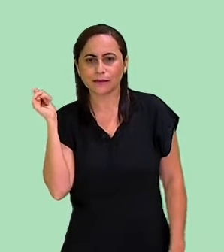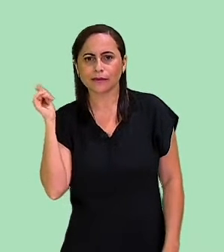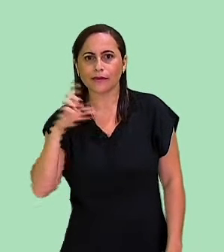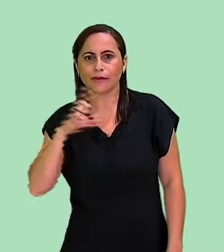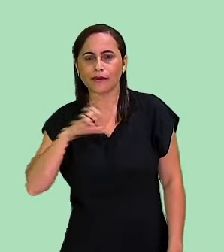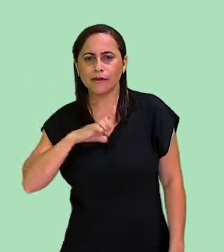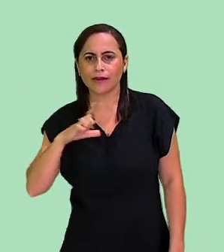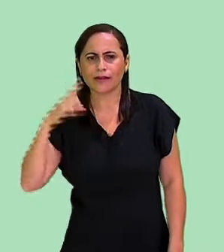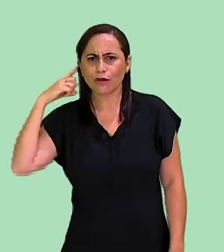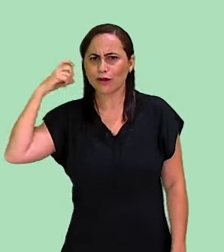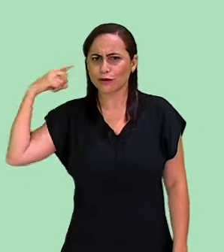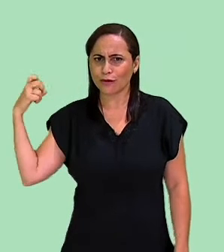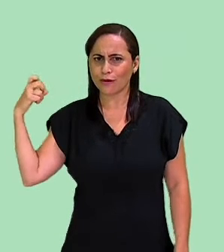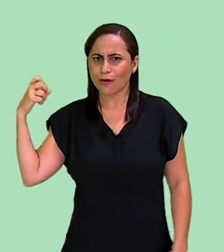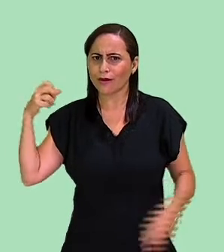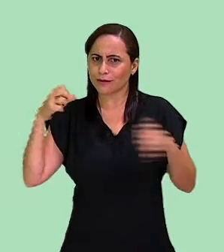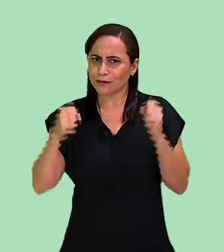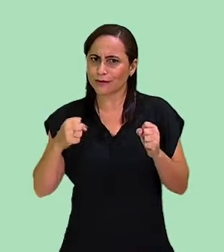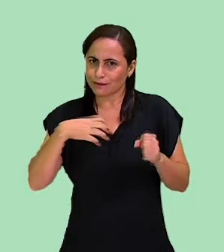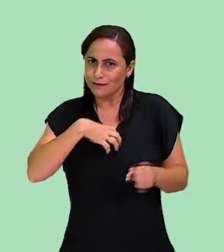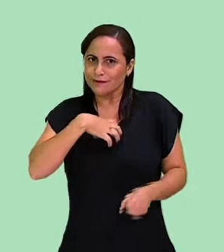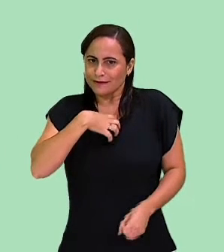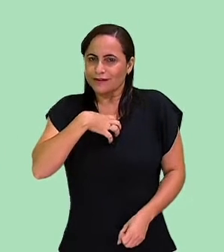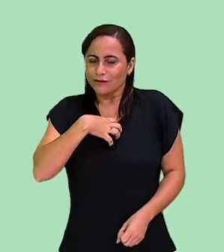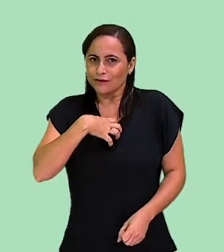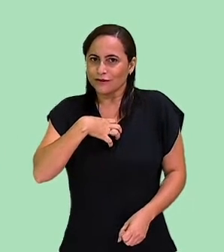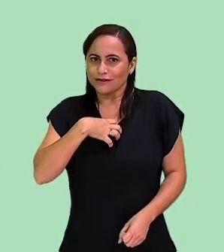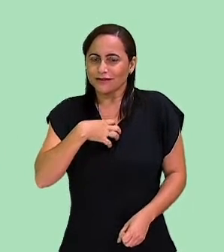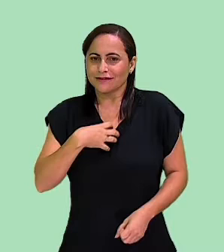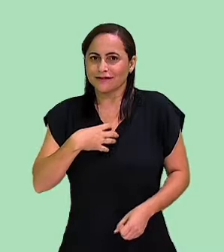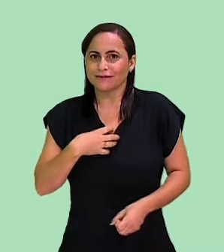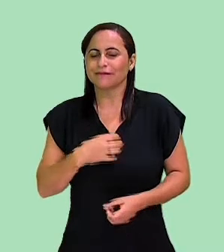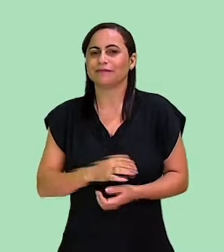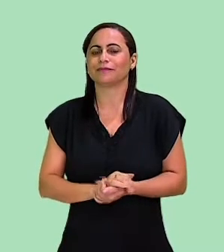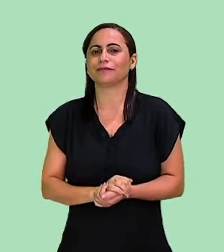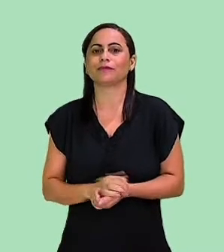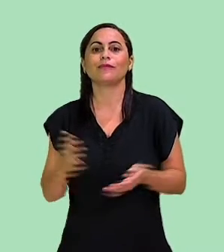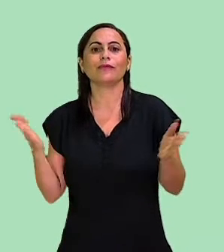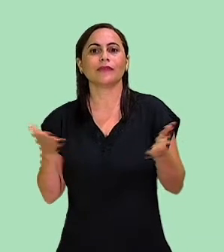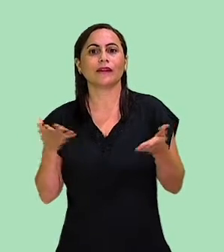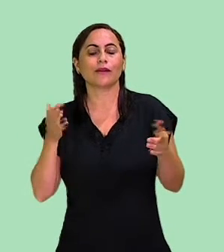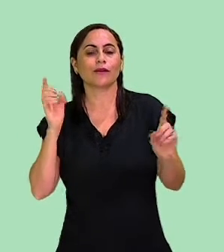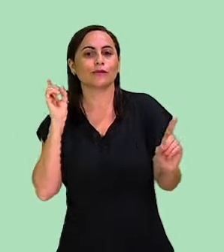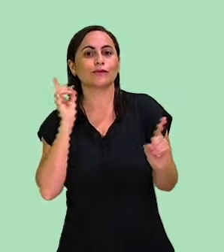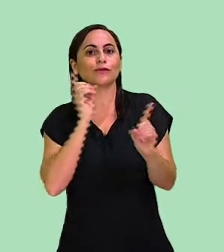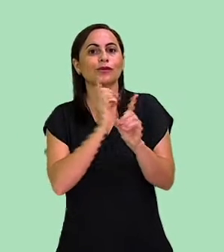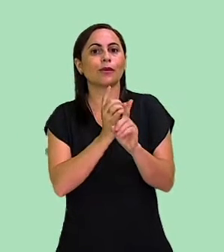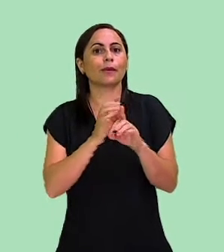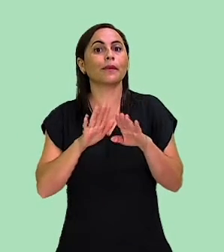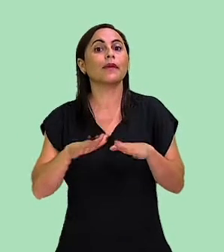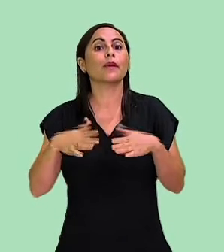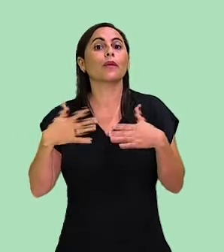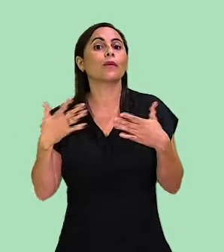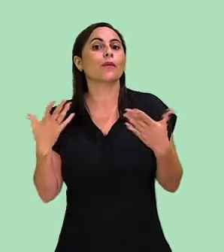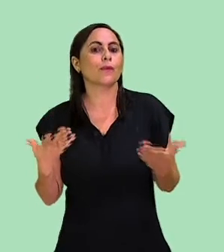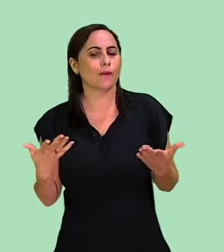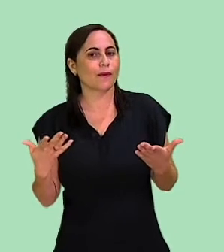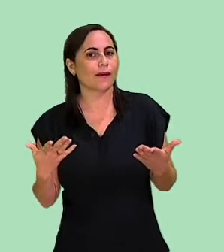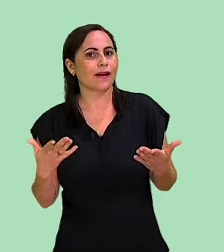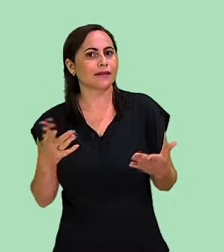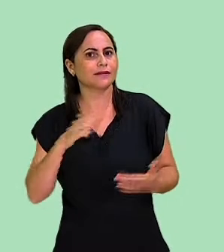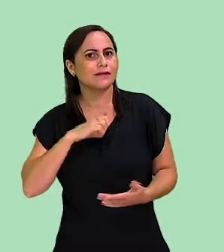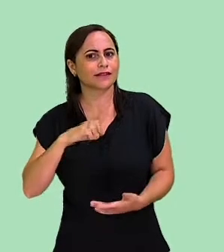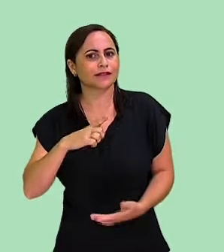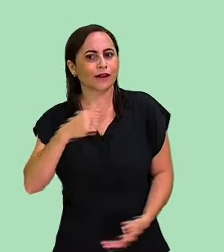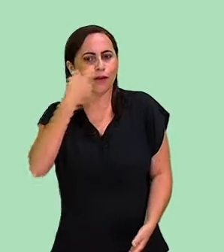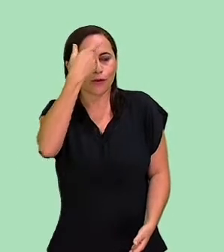produz sons? Agora vamos descobrir Quais são os sons do nosso corpo Vou colocar o som